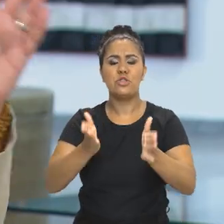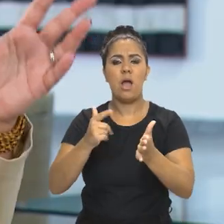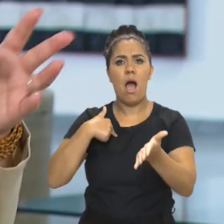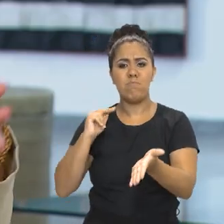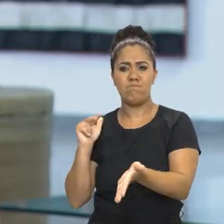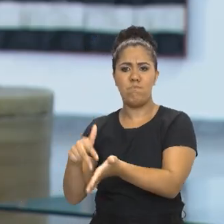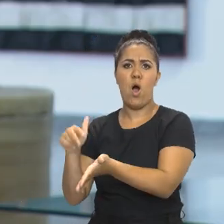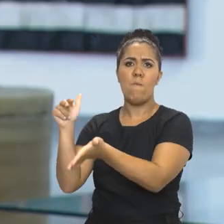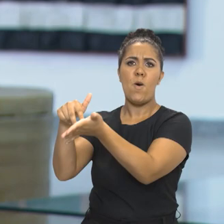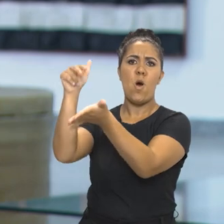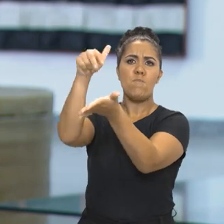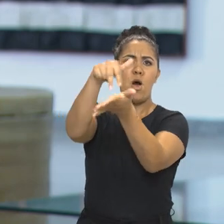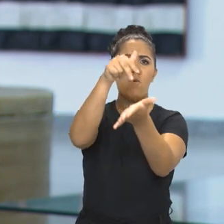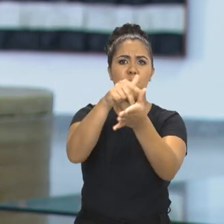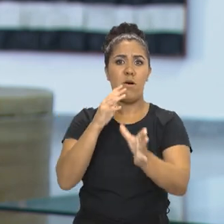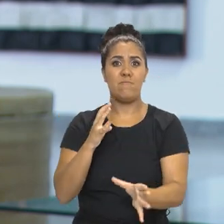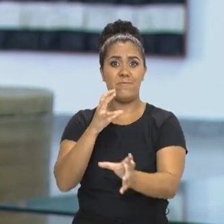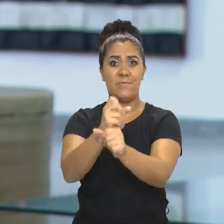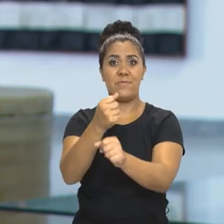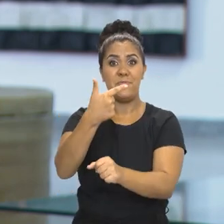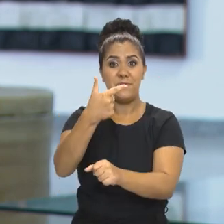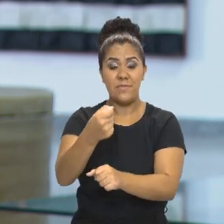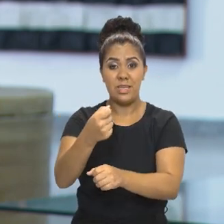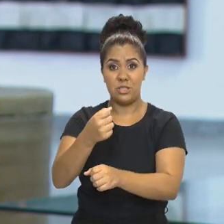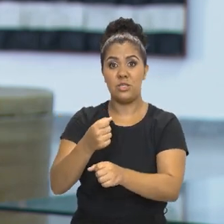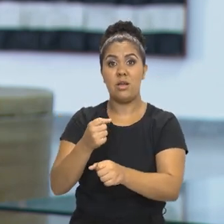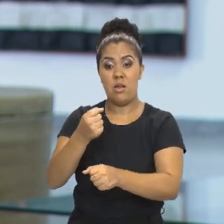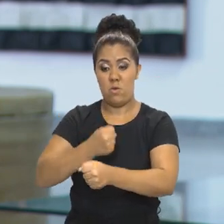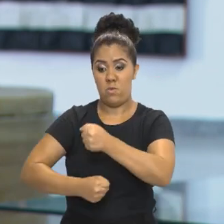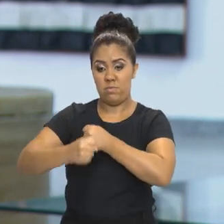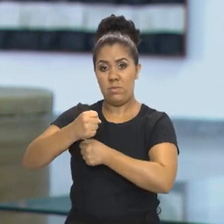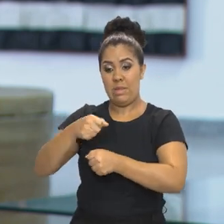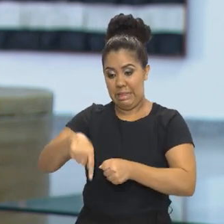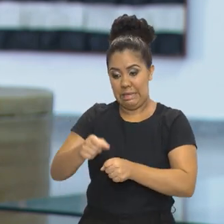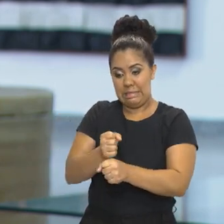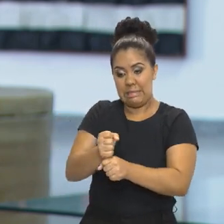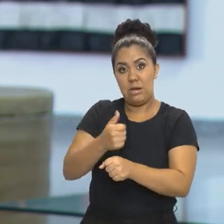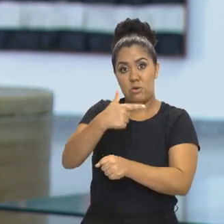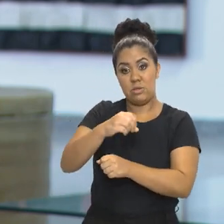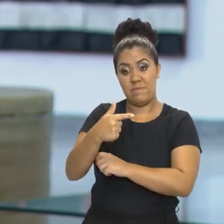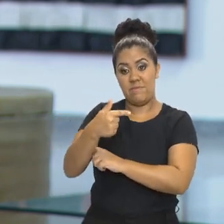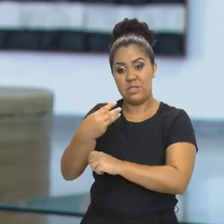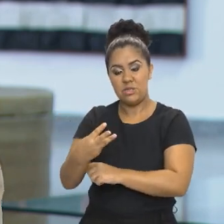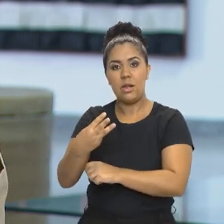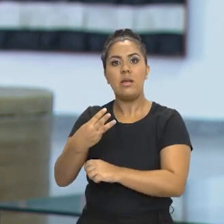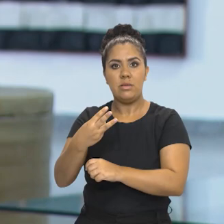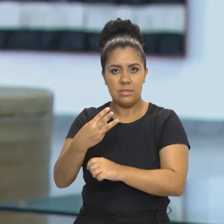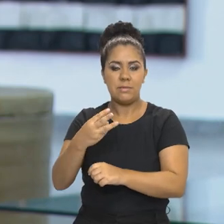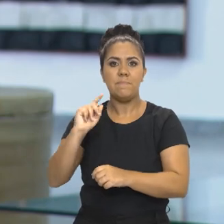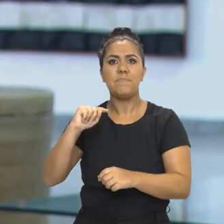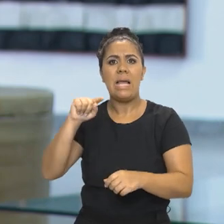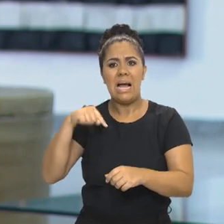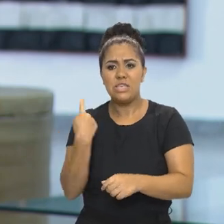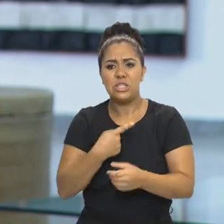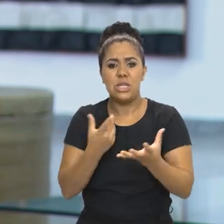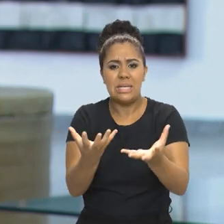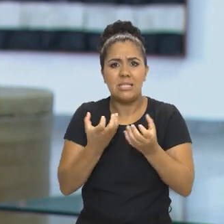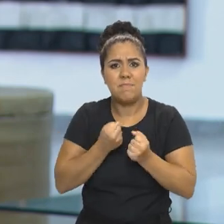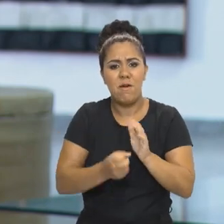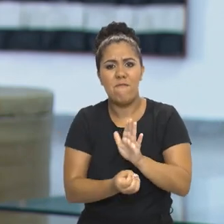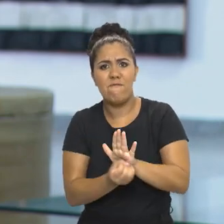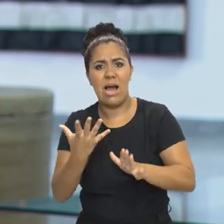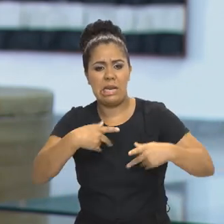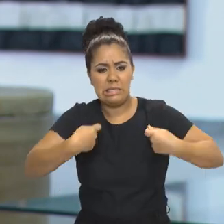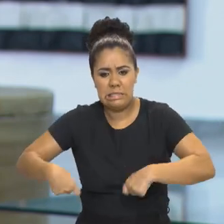passei por mais de 20 municípios em 2023, foram 14 estados visitados e a gente tem recebido muitas demandas.